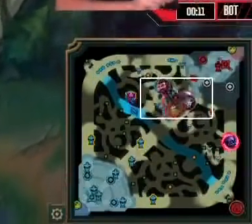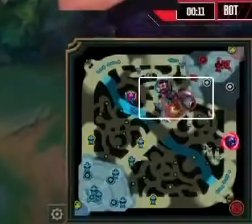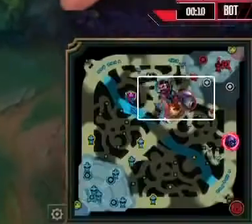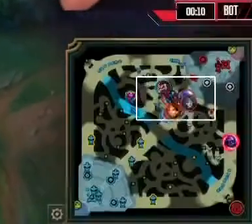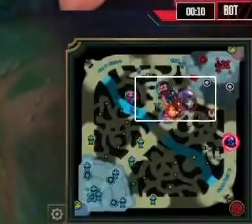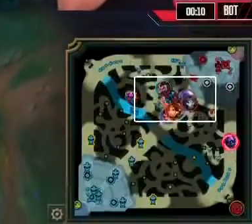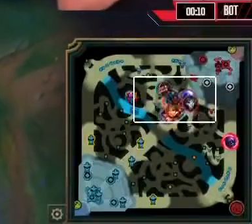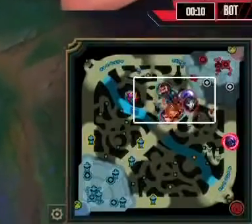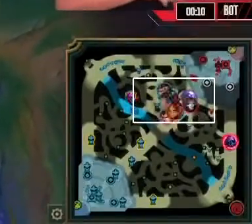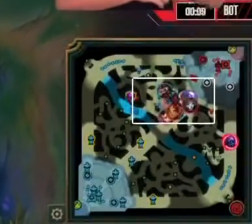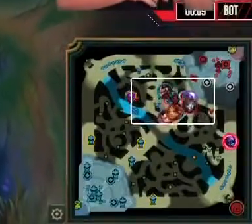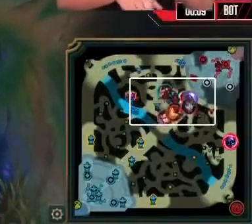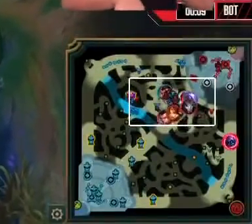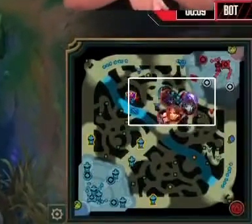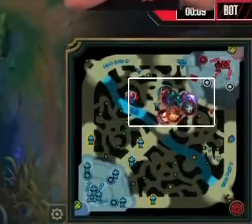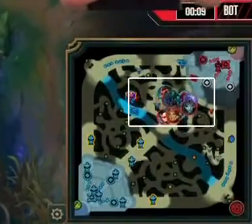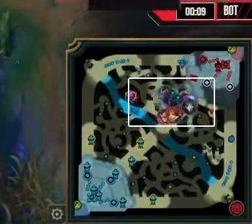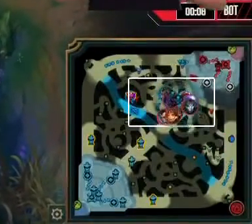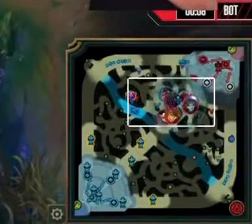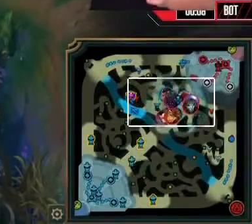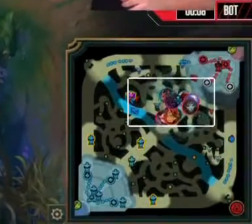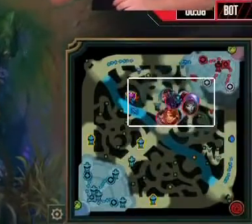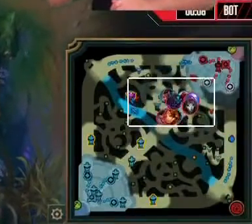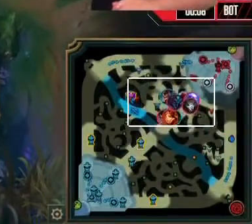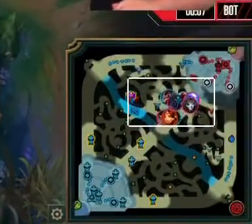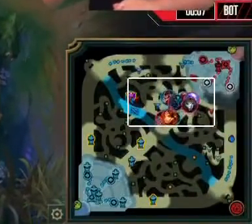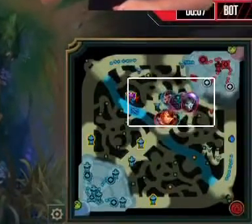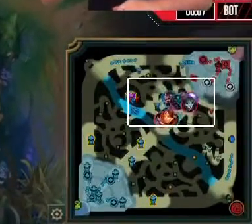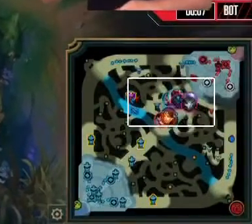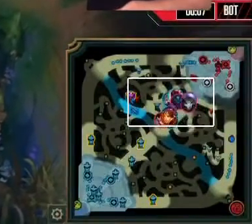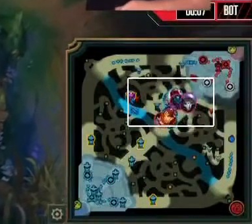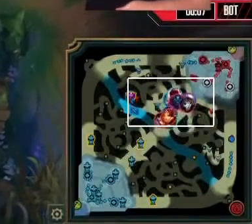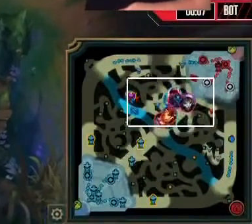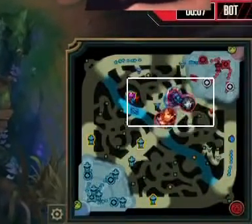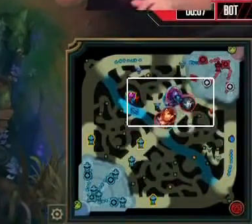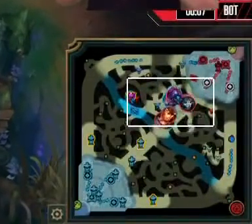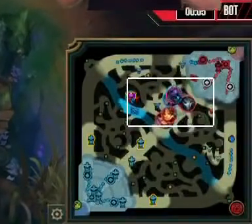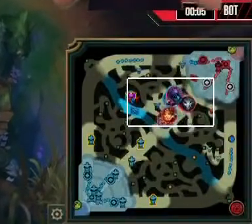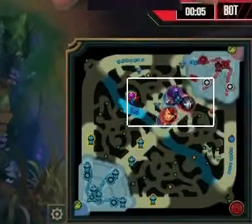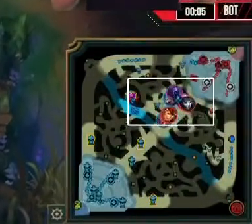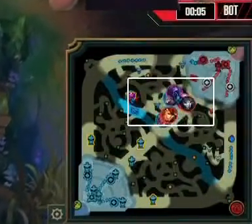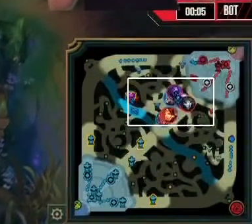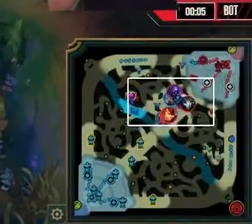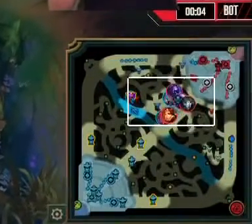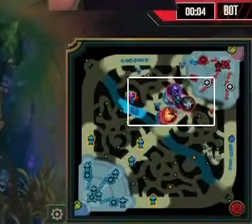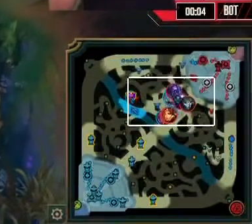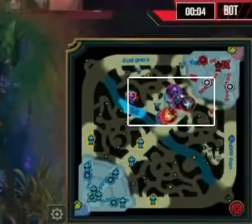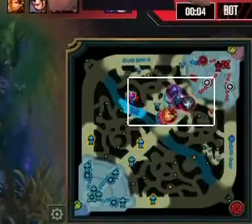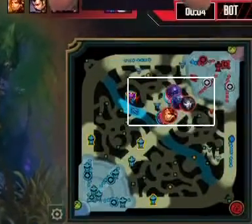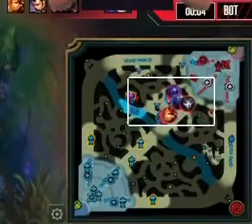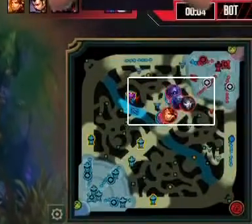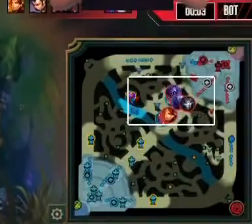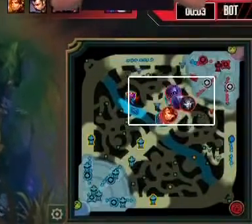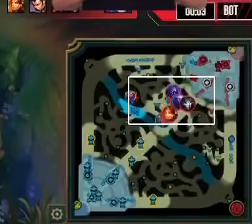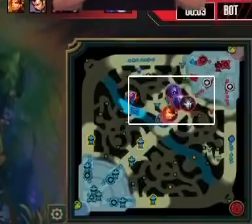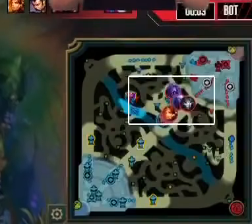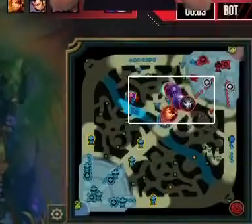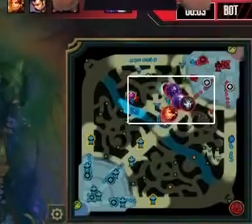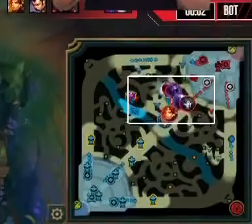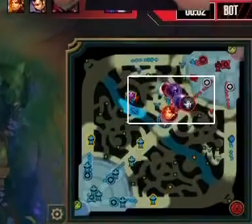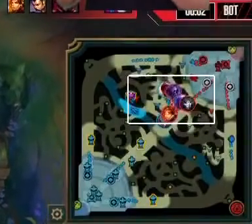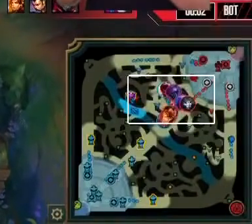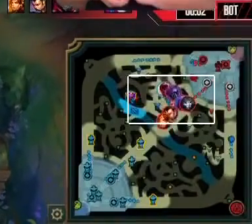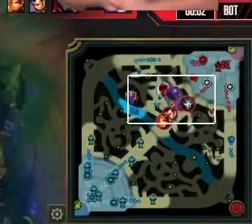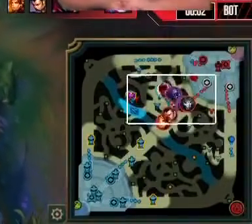Matos, muito se espera também do Crashel. Mas ali a gente viu que ele fez uma jogada boa no topo. Aqui agora essa jogada já é no lead game, na verdade. Não, do